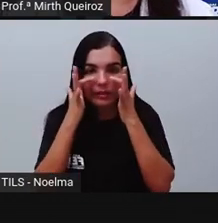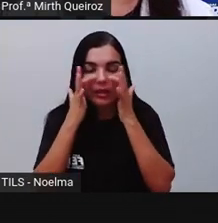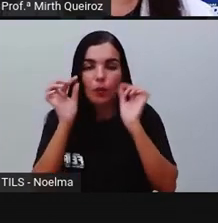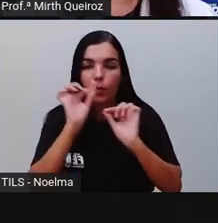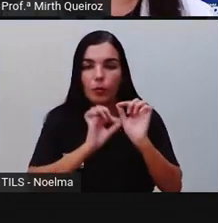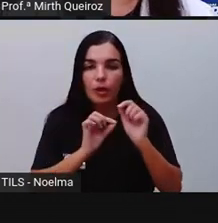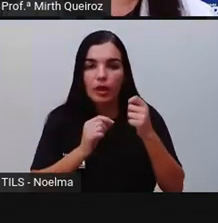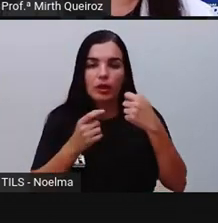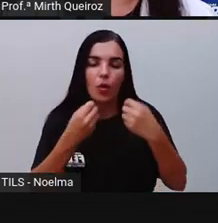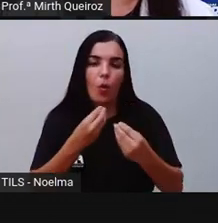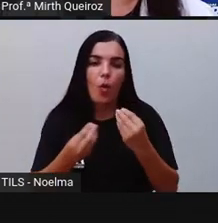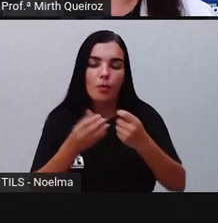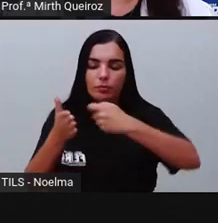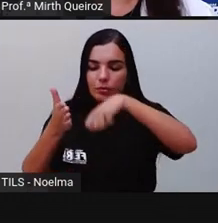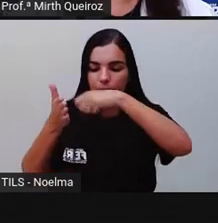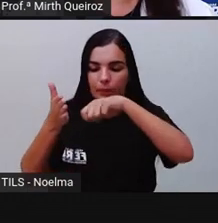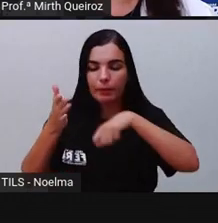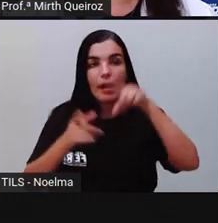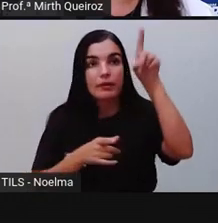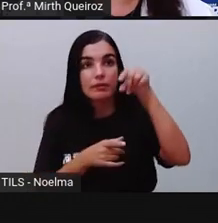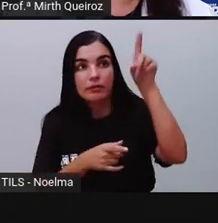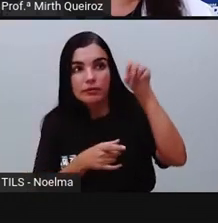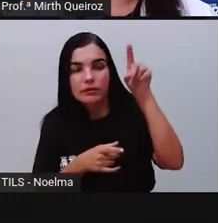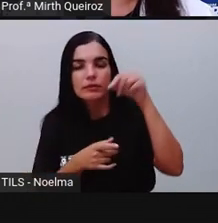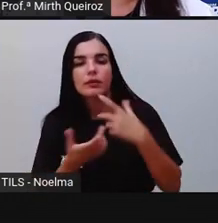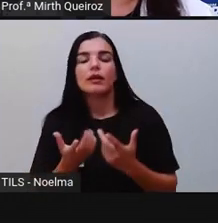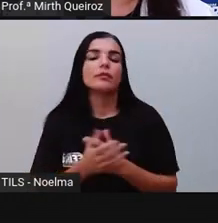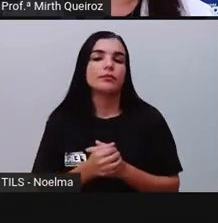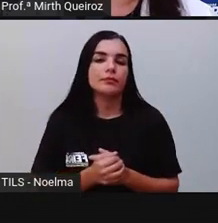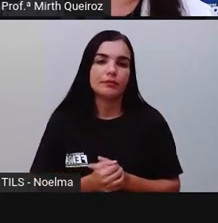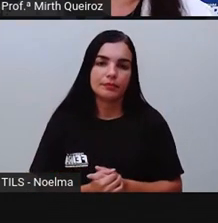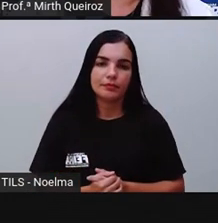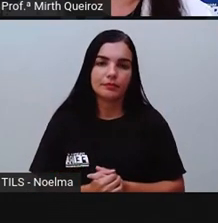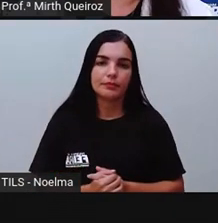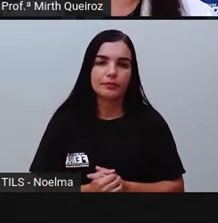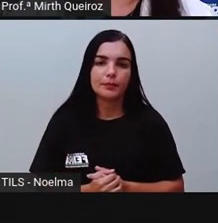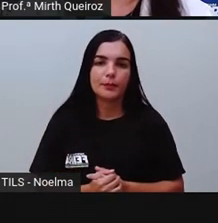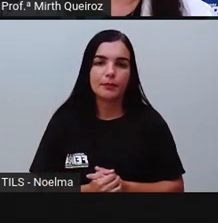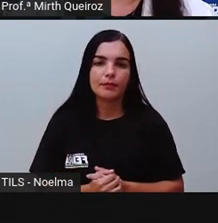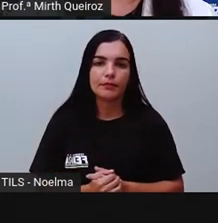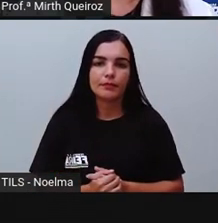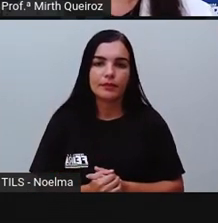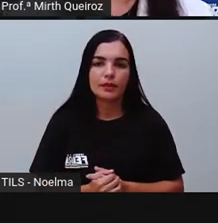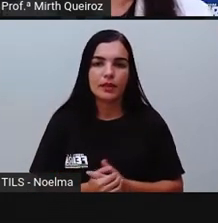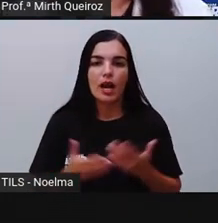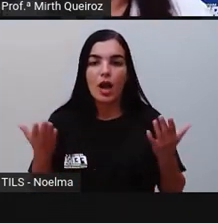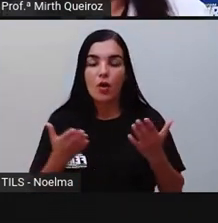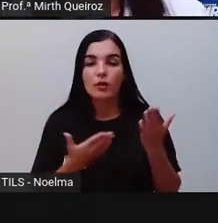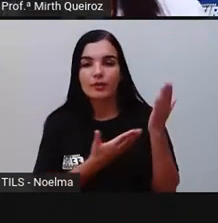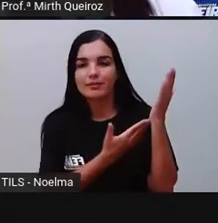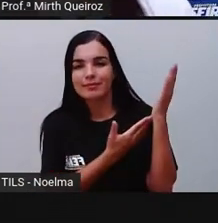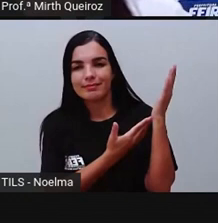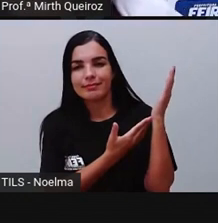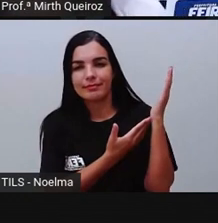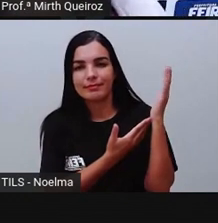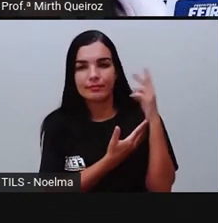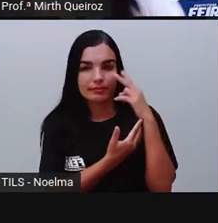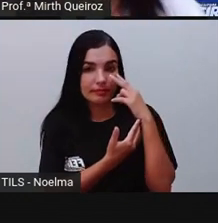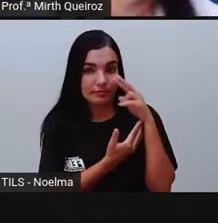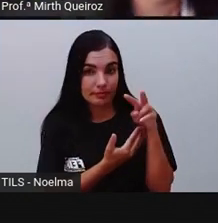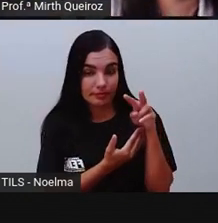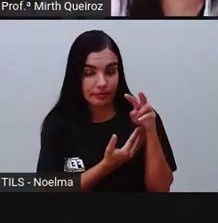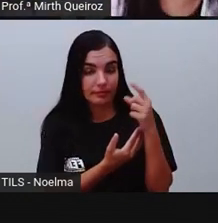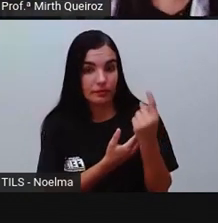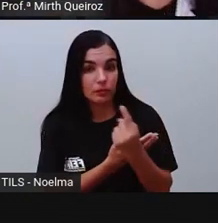à acentuação, né? De acordo aí com a terminação dos seus vocábulos. Aí vamos ter aqui a observação 1.